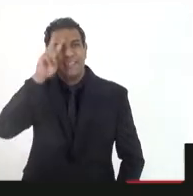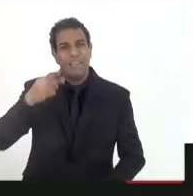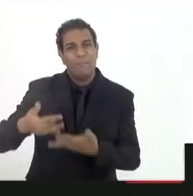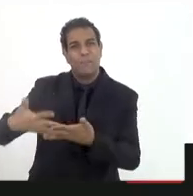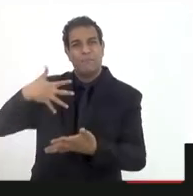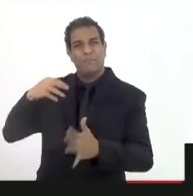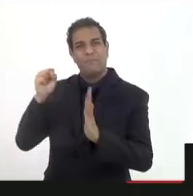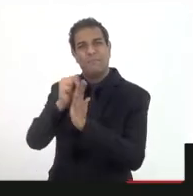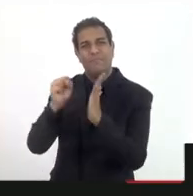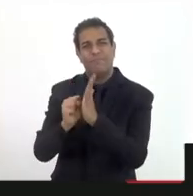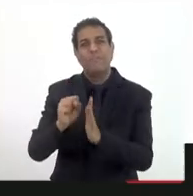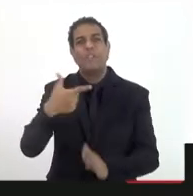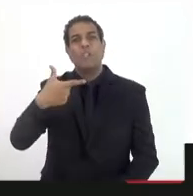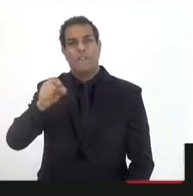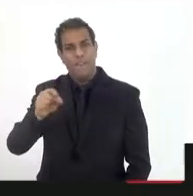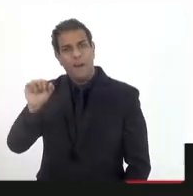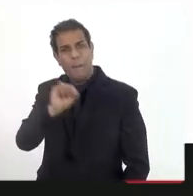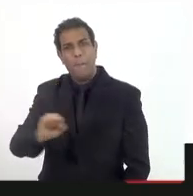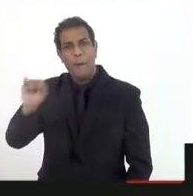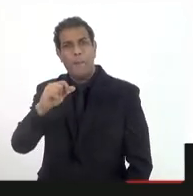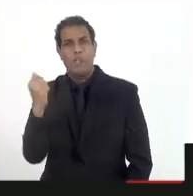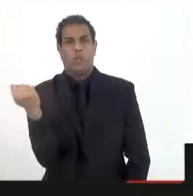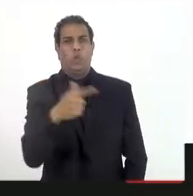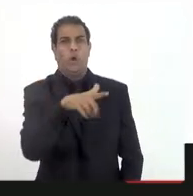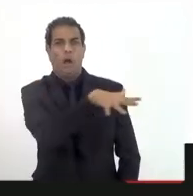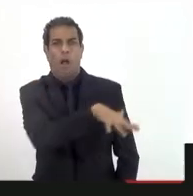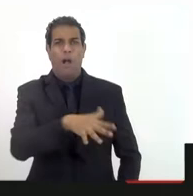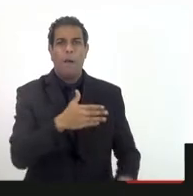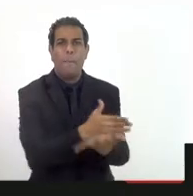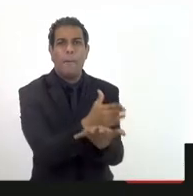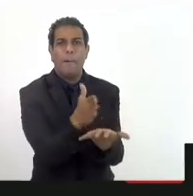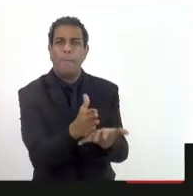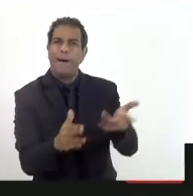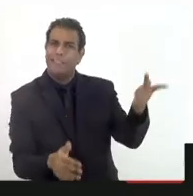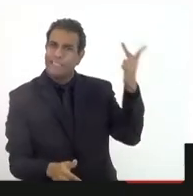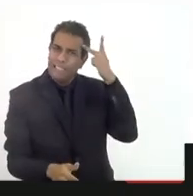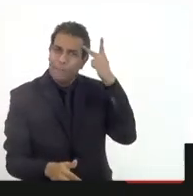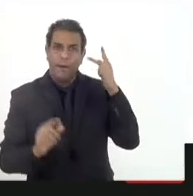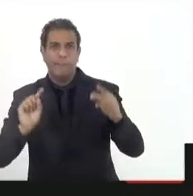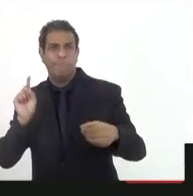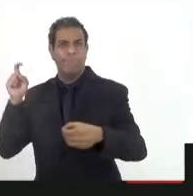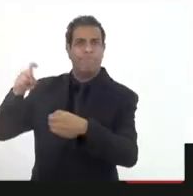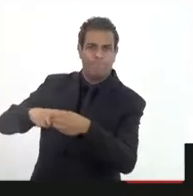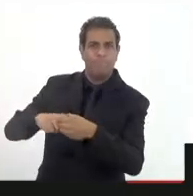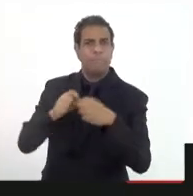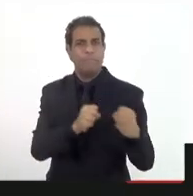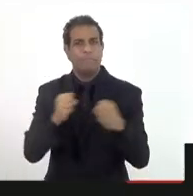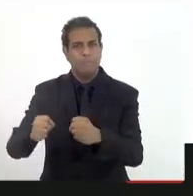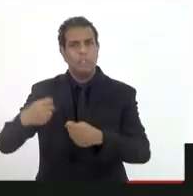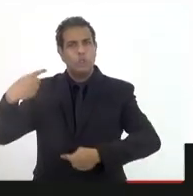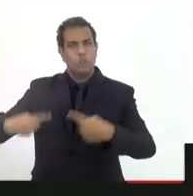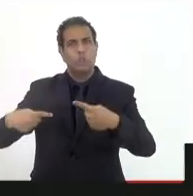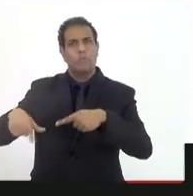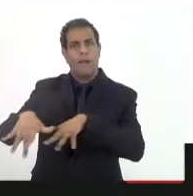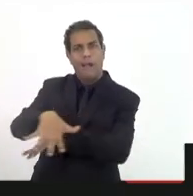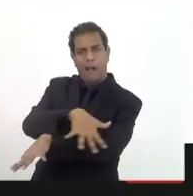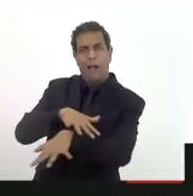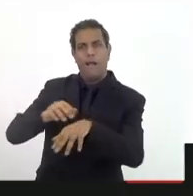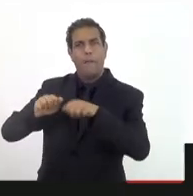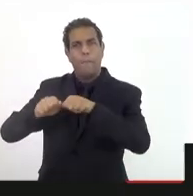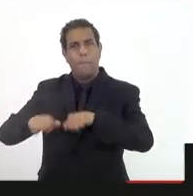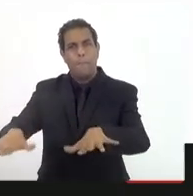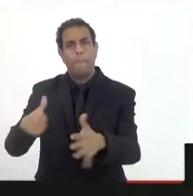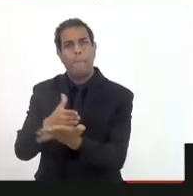a indústria na Cidade de Janeiro era mais importante do que todo o estado de São Paulo, junto, não vamos voltar a isso, mas podemos ter uma industrialização importante.